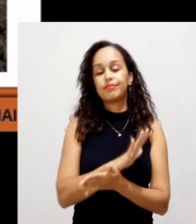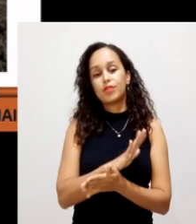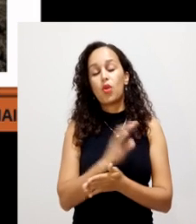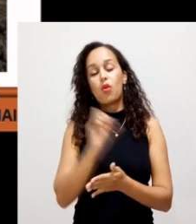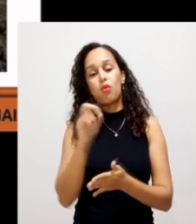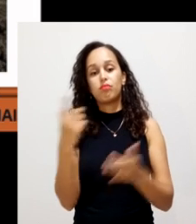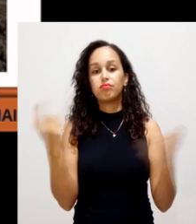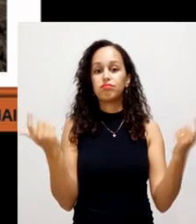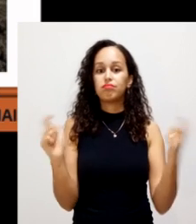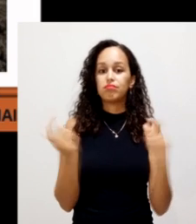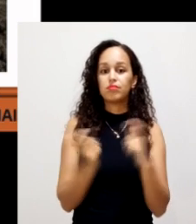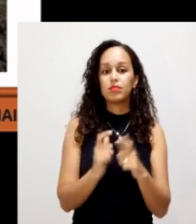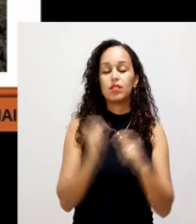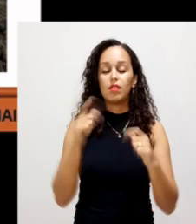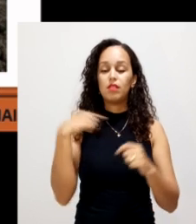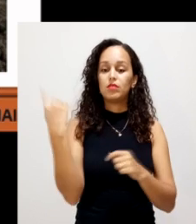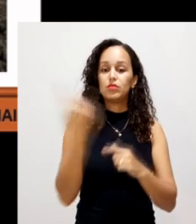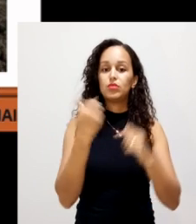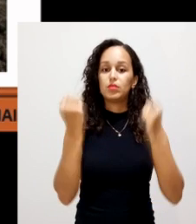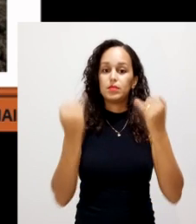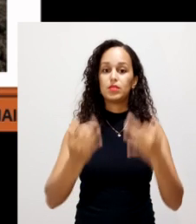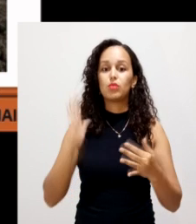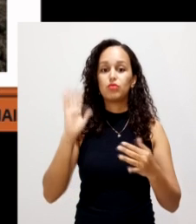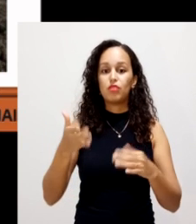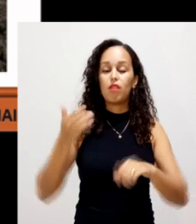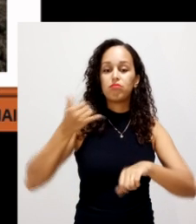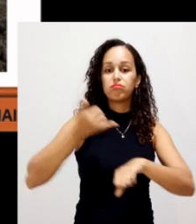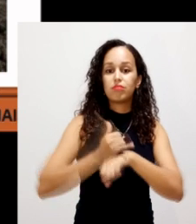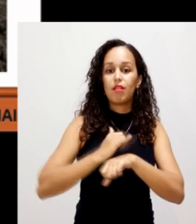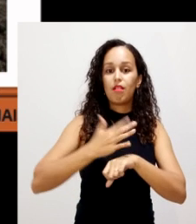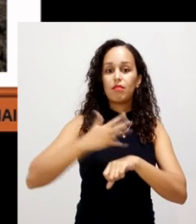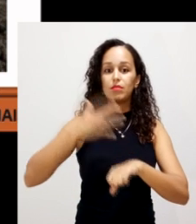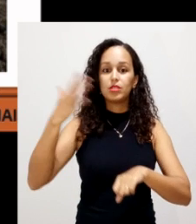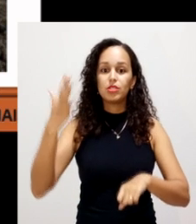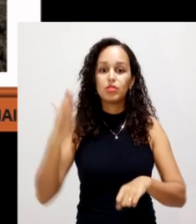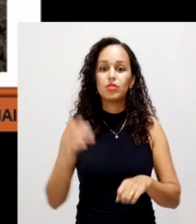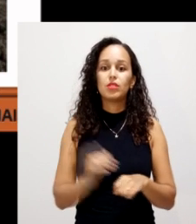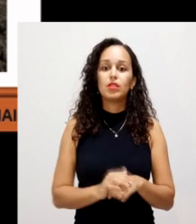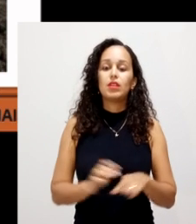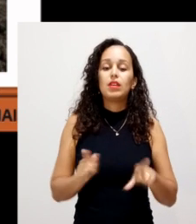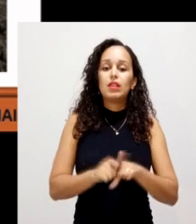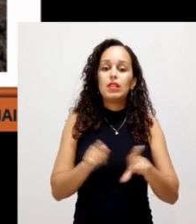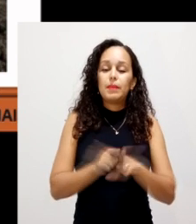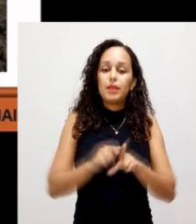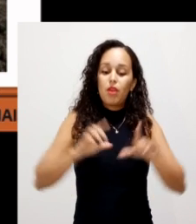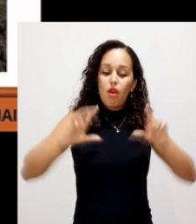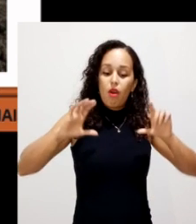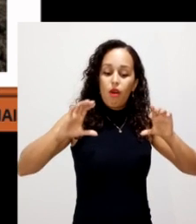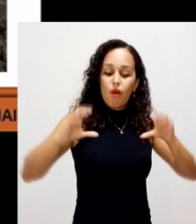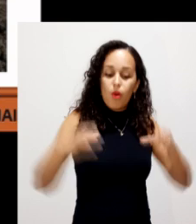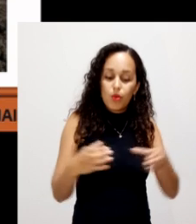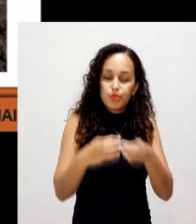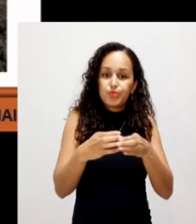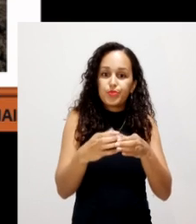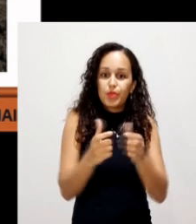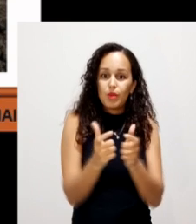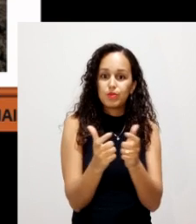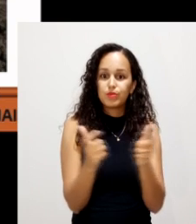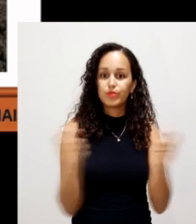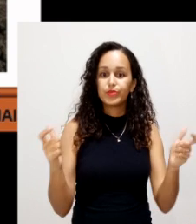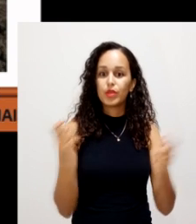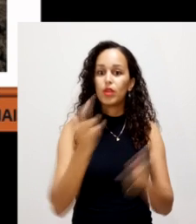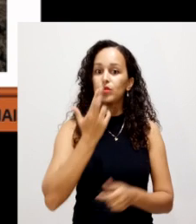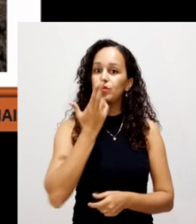do alumínio, alguns metais pesados também. Disponibilização e concentração de nutrientes, à medida que vai decompor